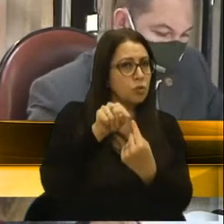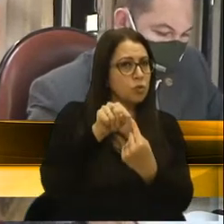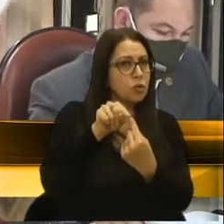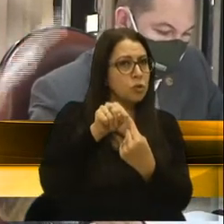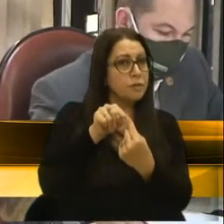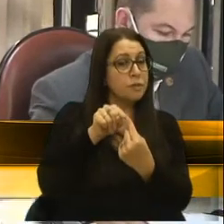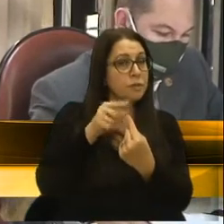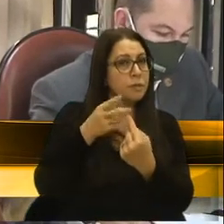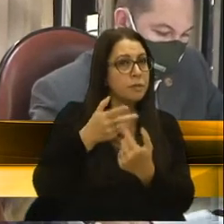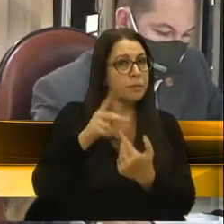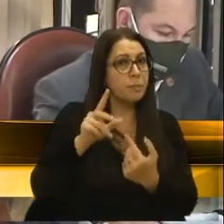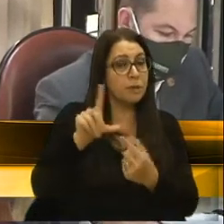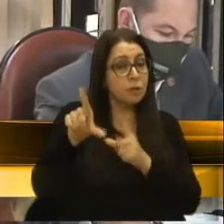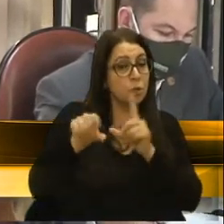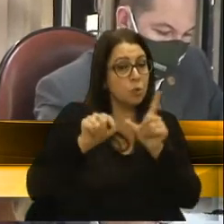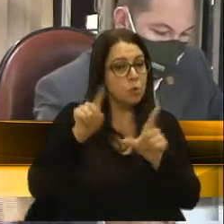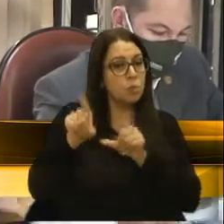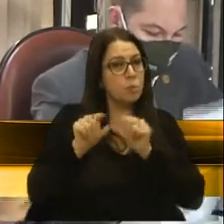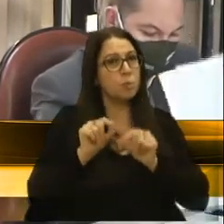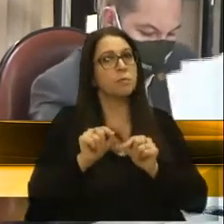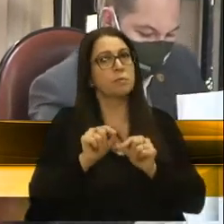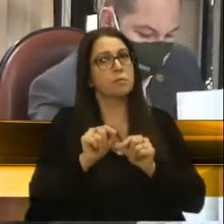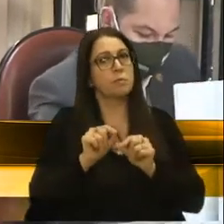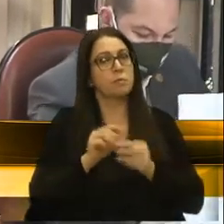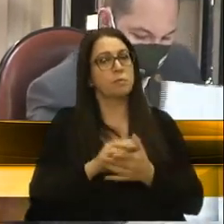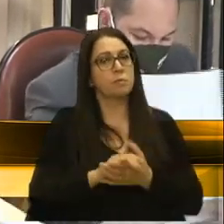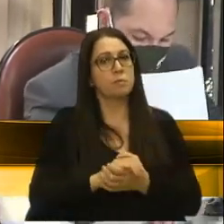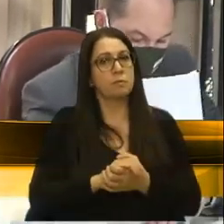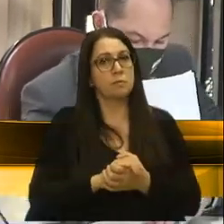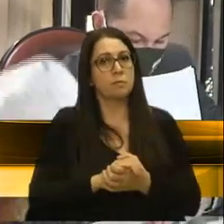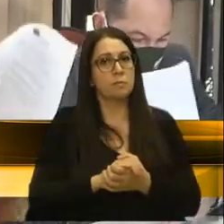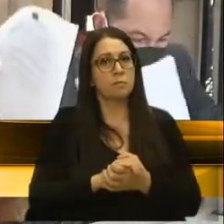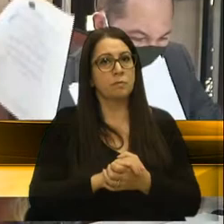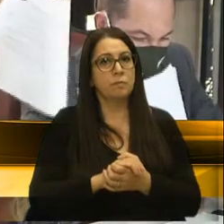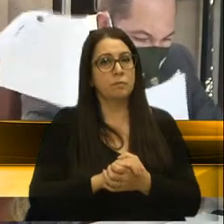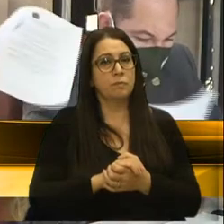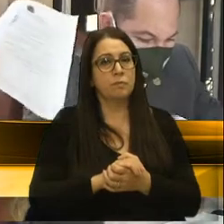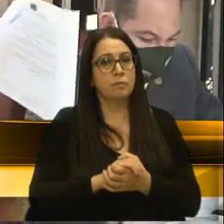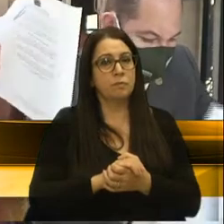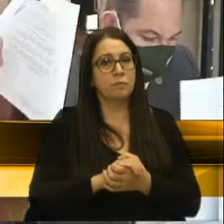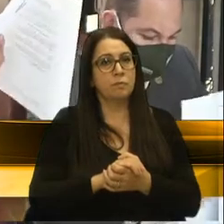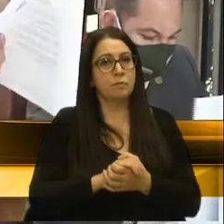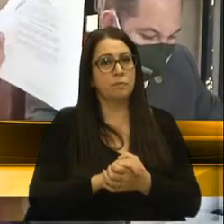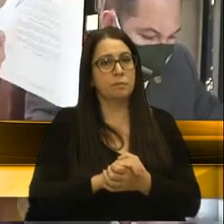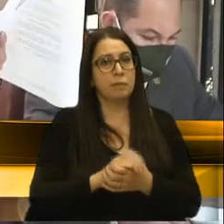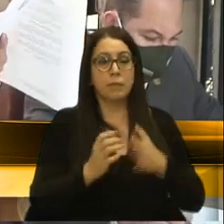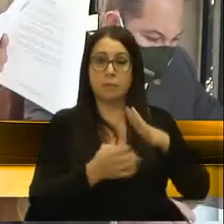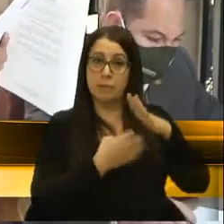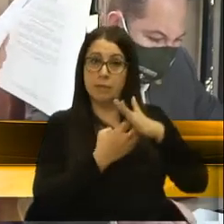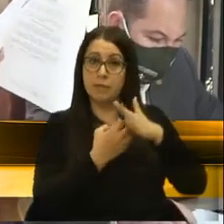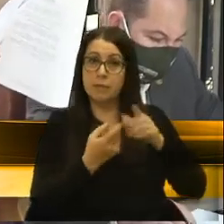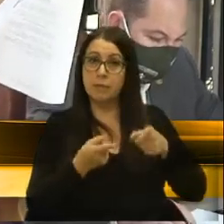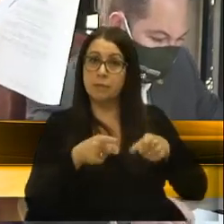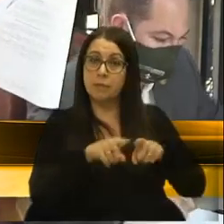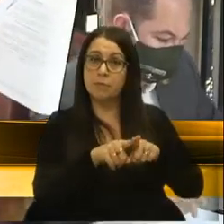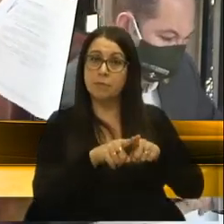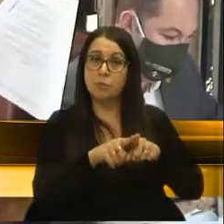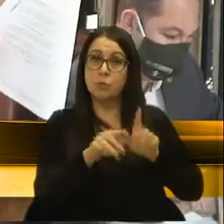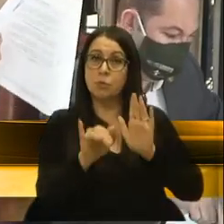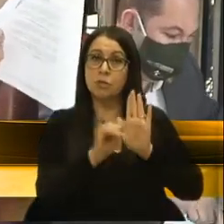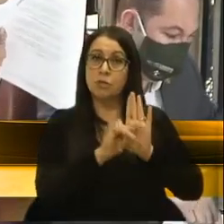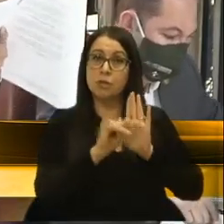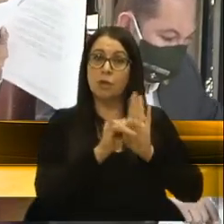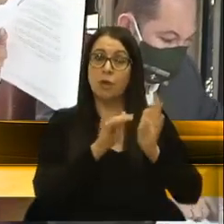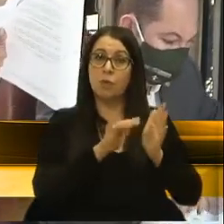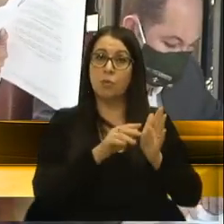impessoais para selecionar empresas parceiras por meio de editar o público